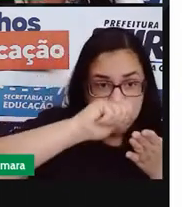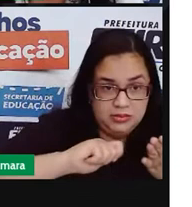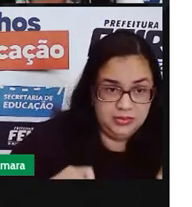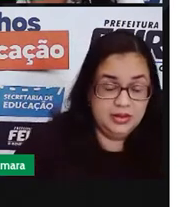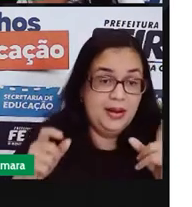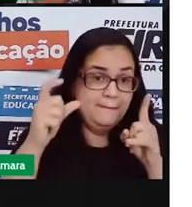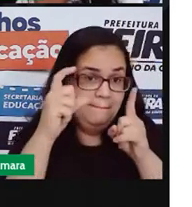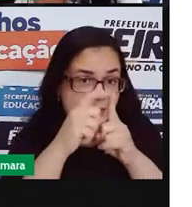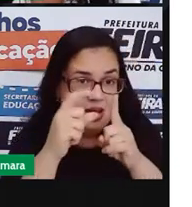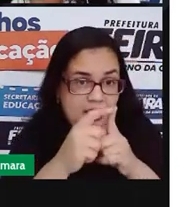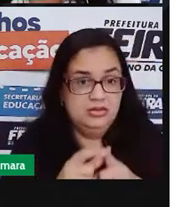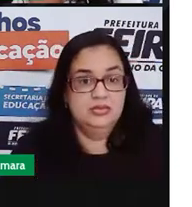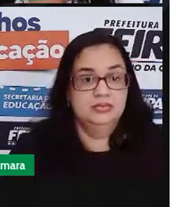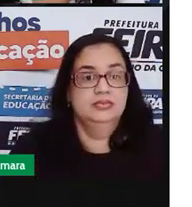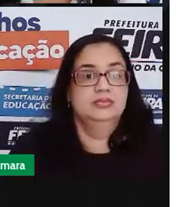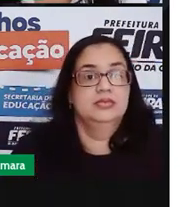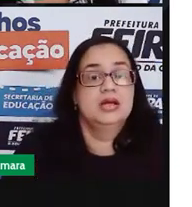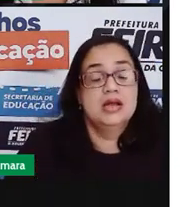dessas palavras.